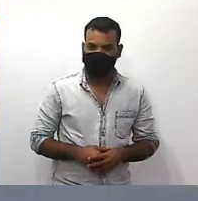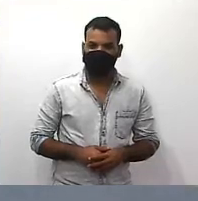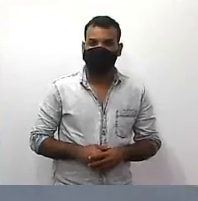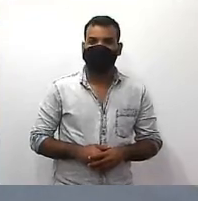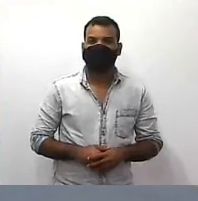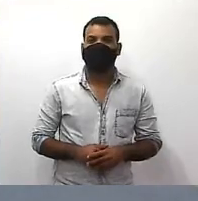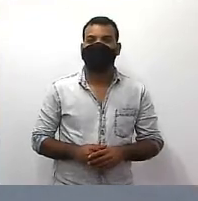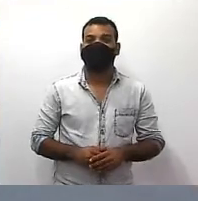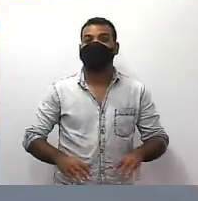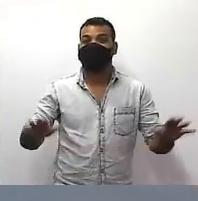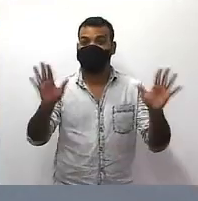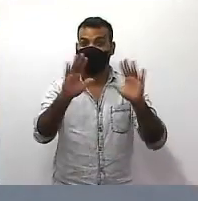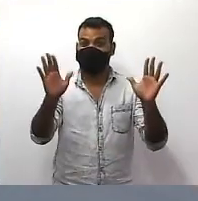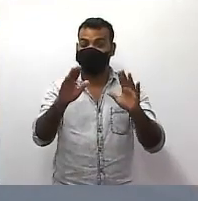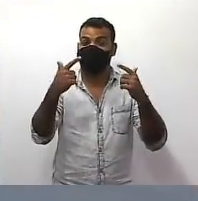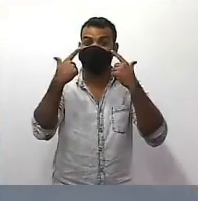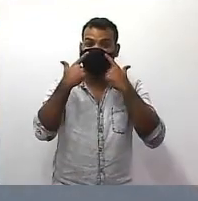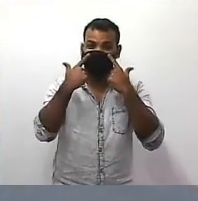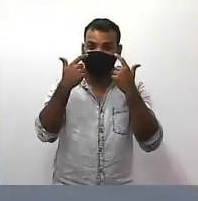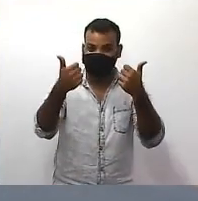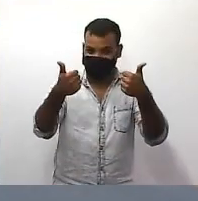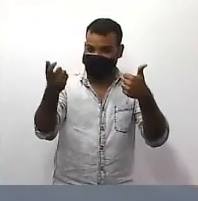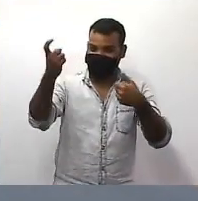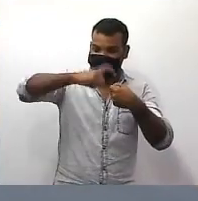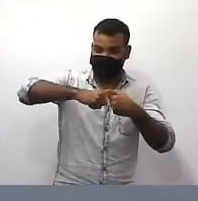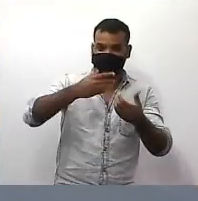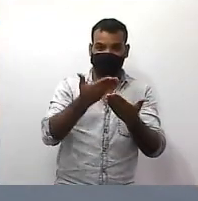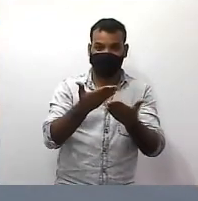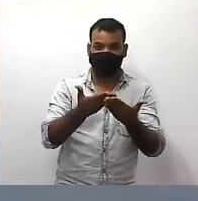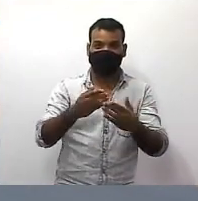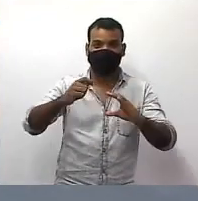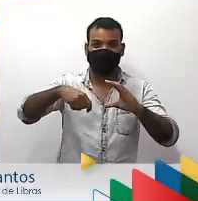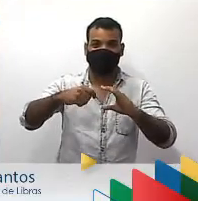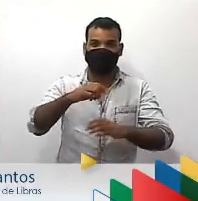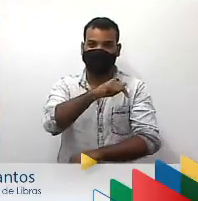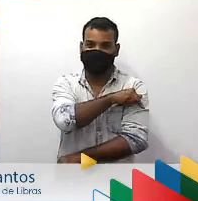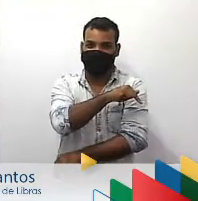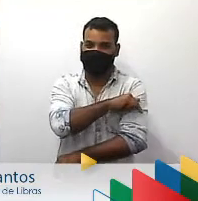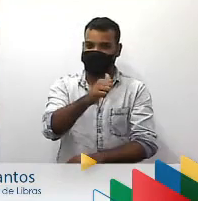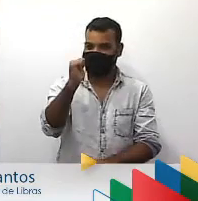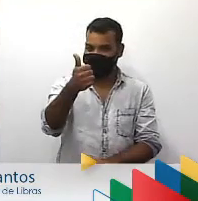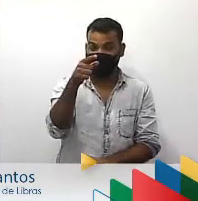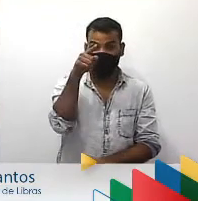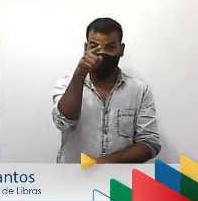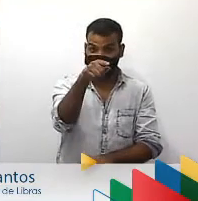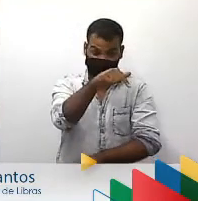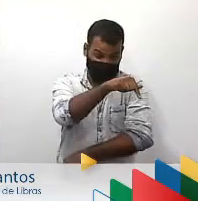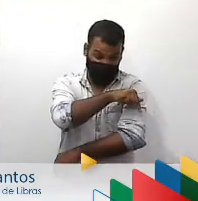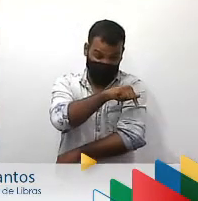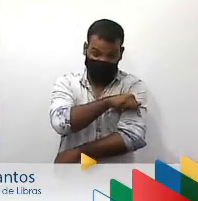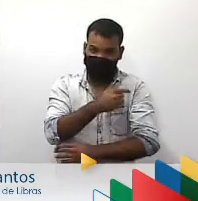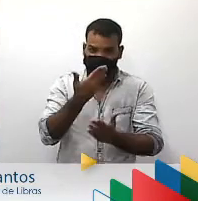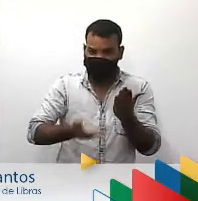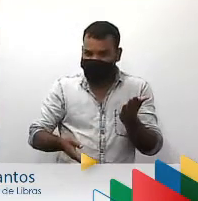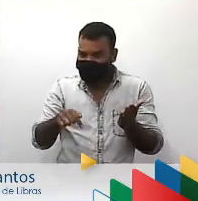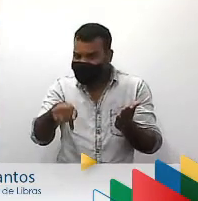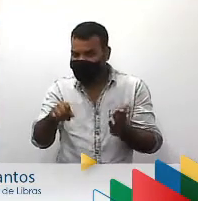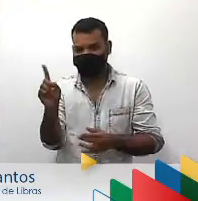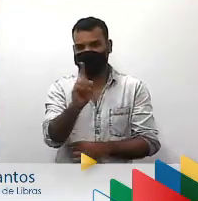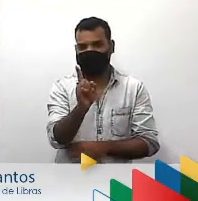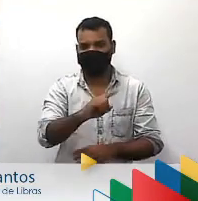Olá pessoal aqui de volta a profissão me serpa para vídeo aula de hoje o sétimo ano você do sétimo ano não pode perder sala não